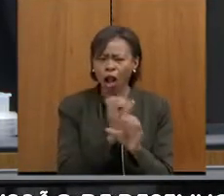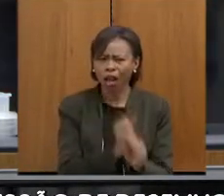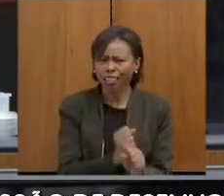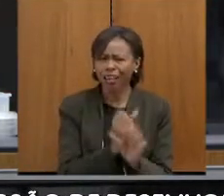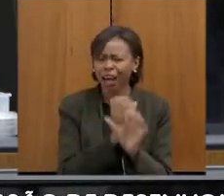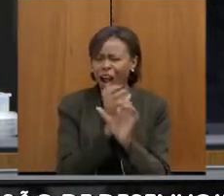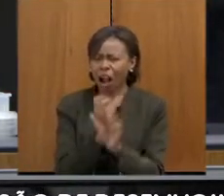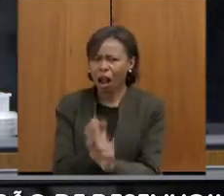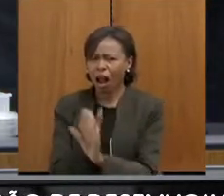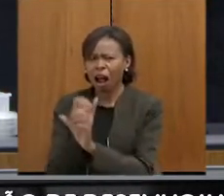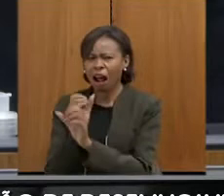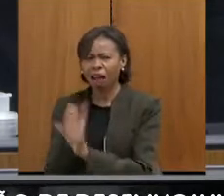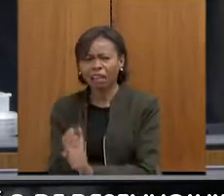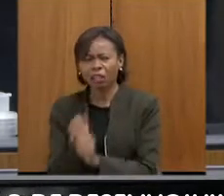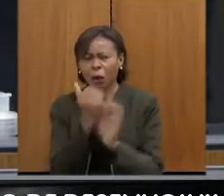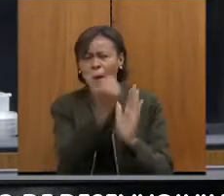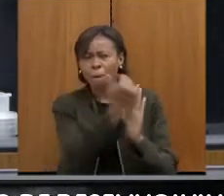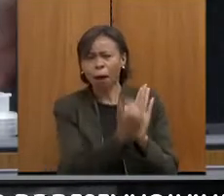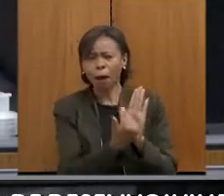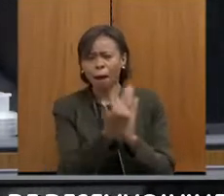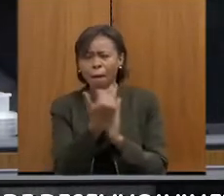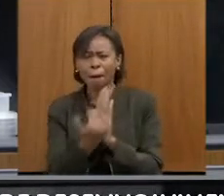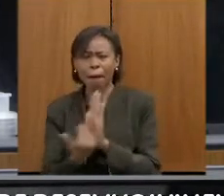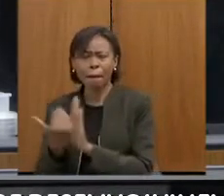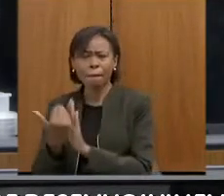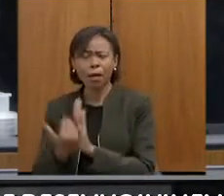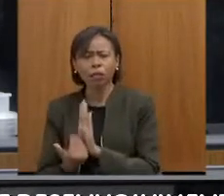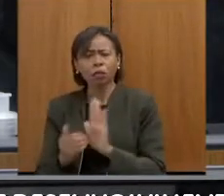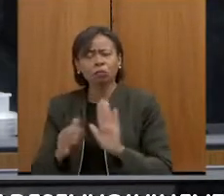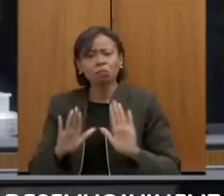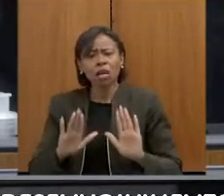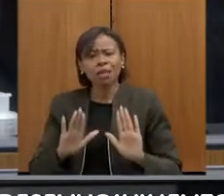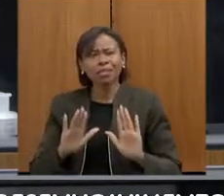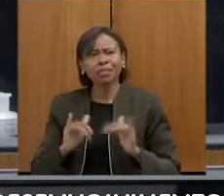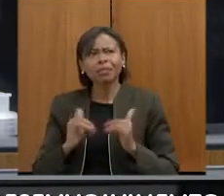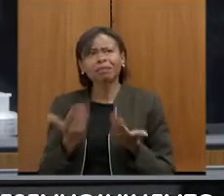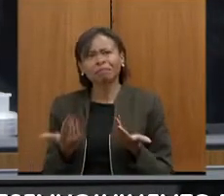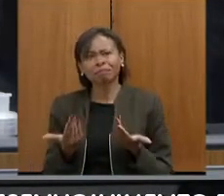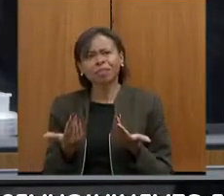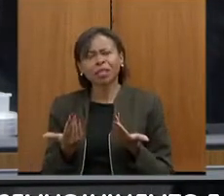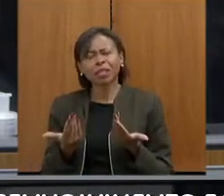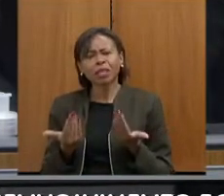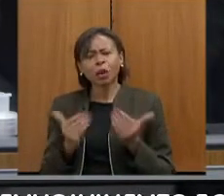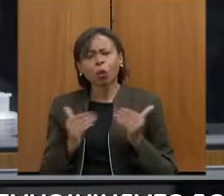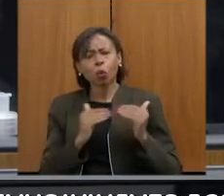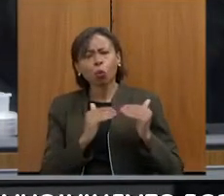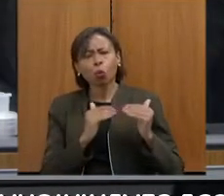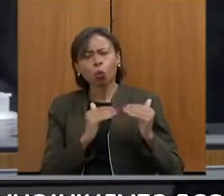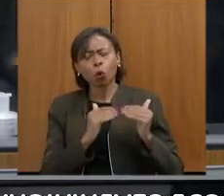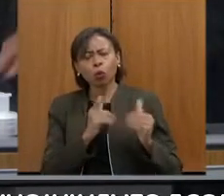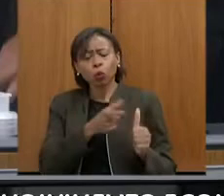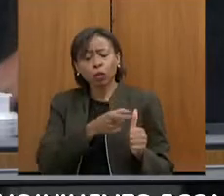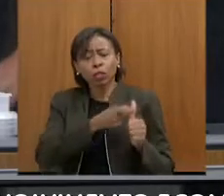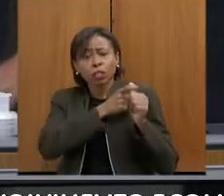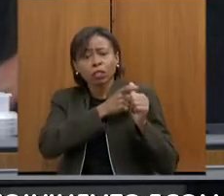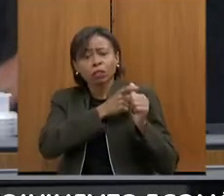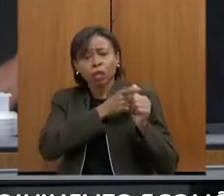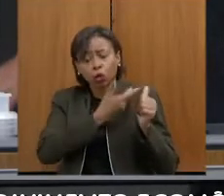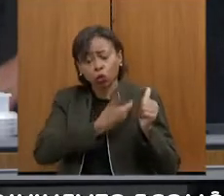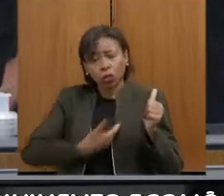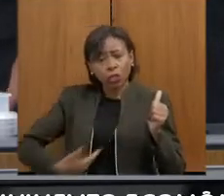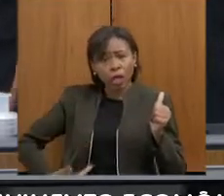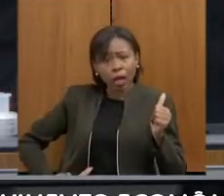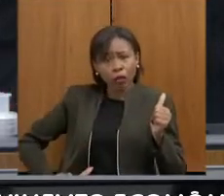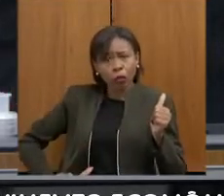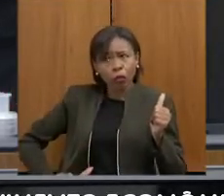é 100, é 120, é 130, mas que mais ou menos caminha junto com o estoque da dívida do Estado para a União. E lá